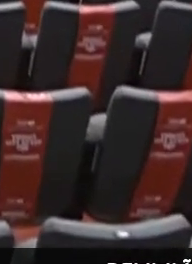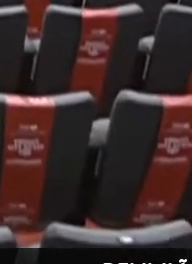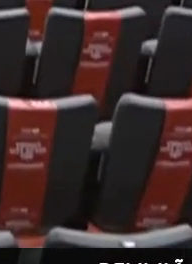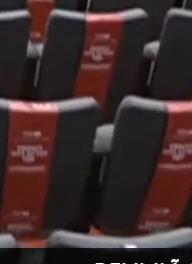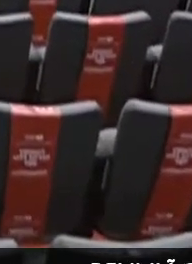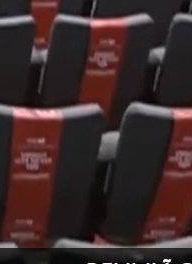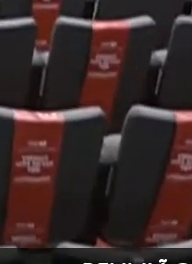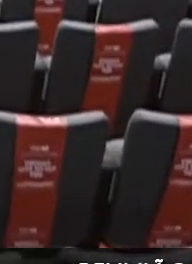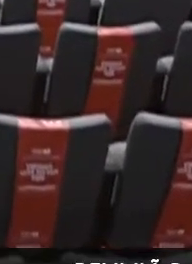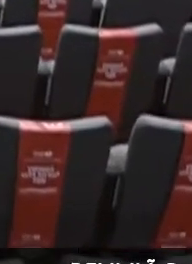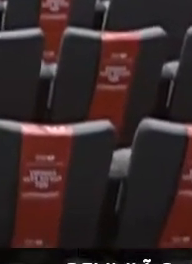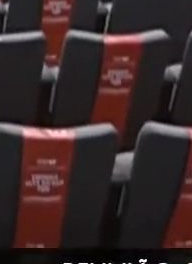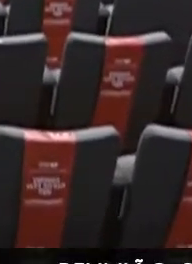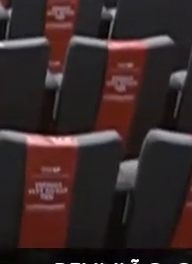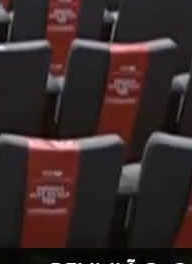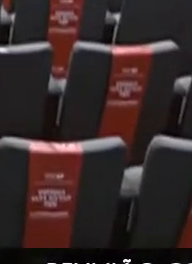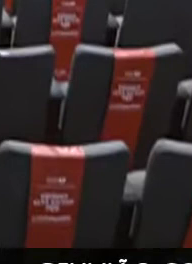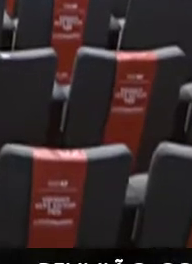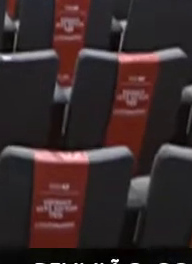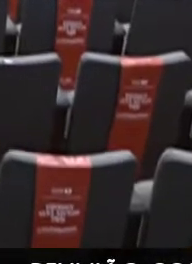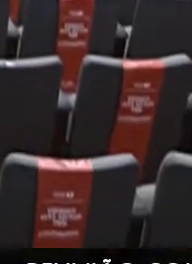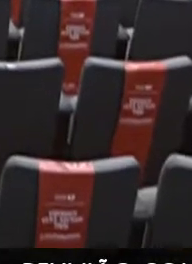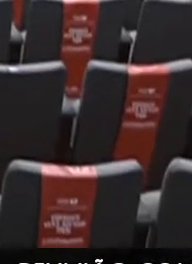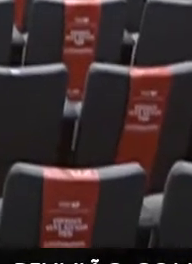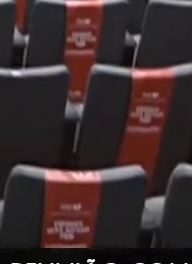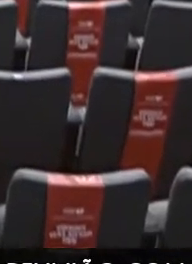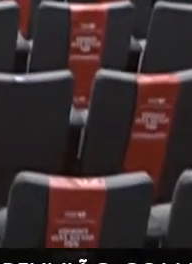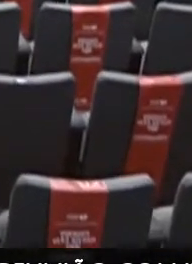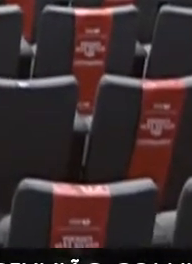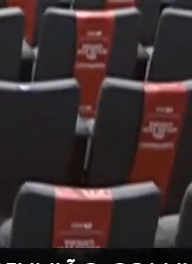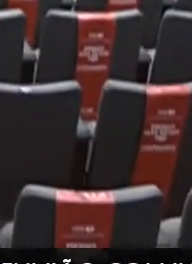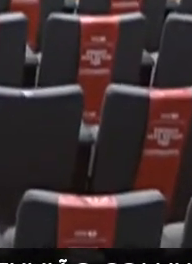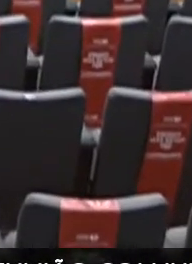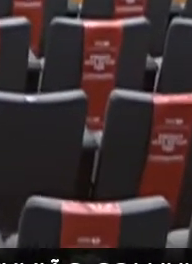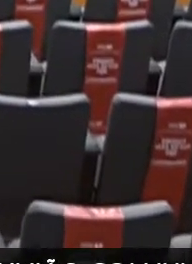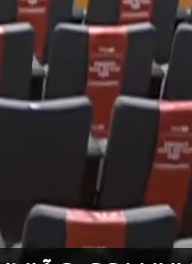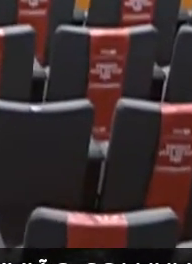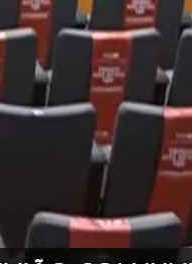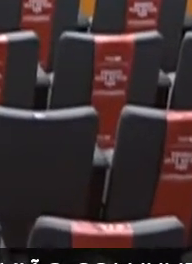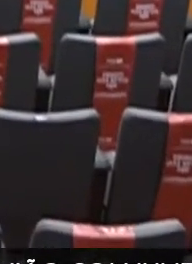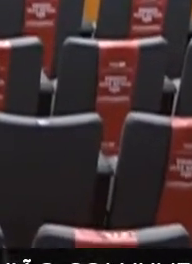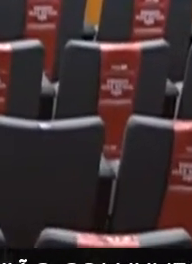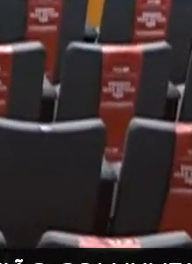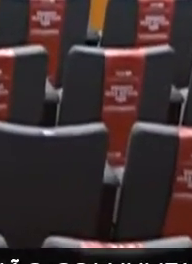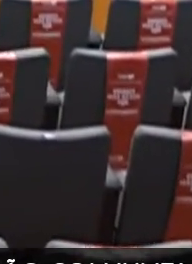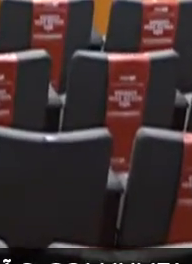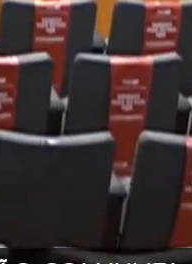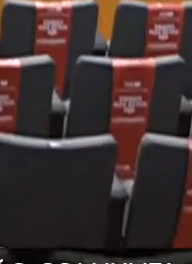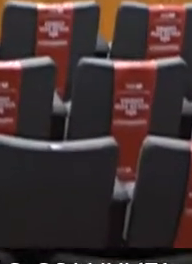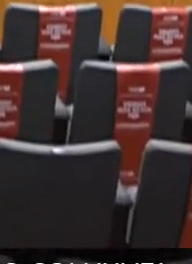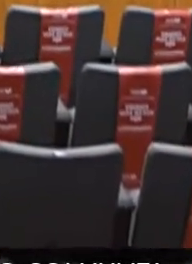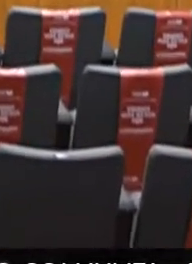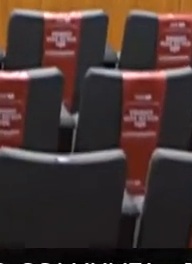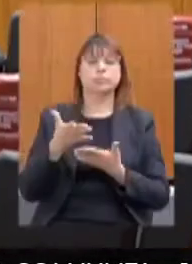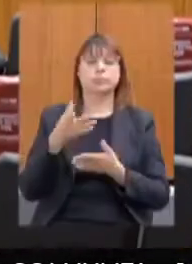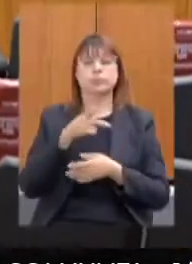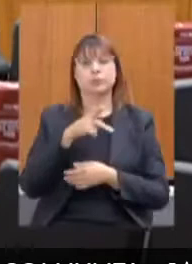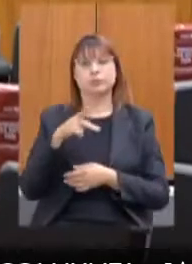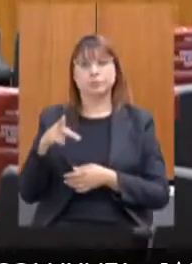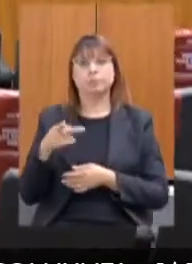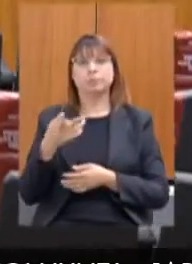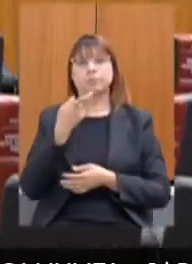sessão legislativa ordinária da 19ª Legislatura. A presidência, então, registra a presença aqui.